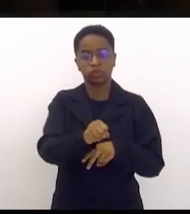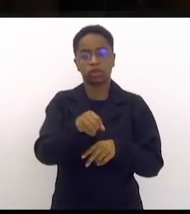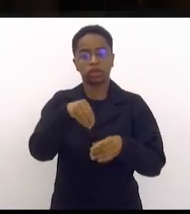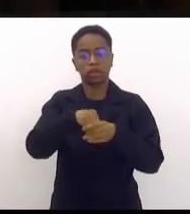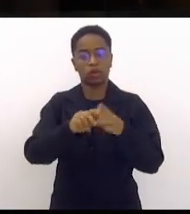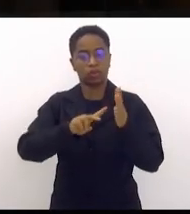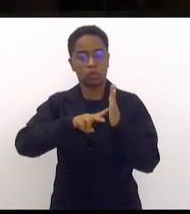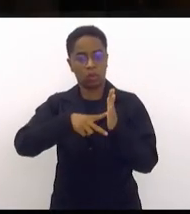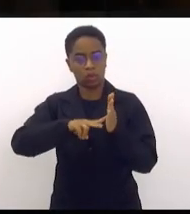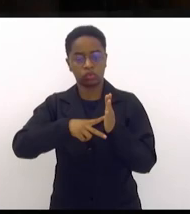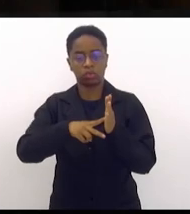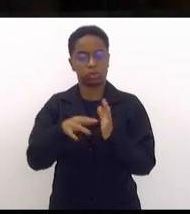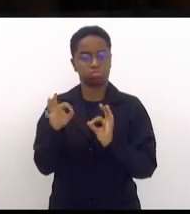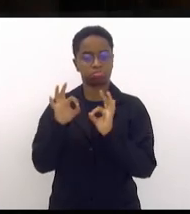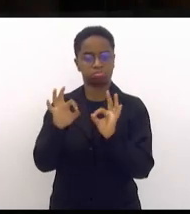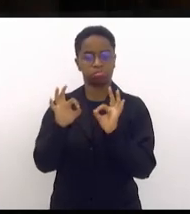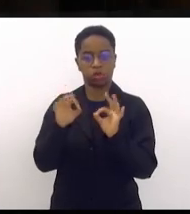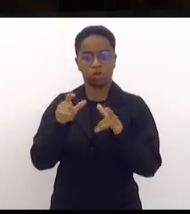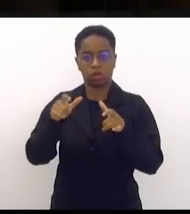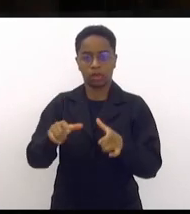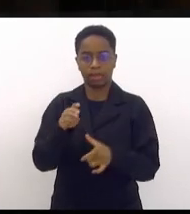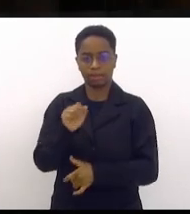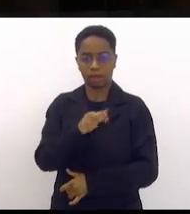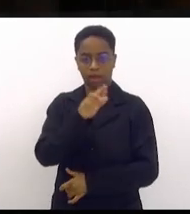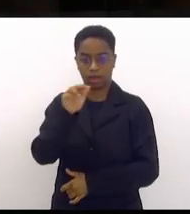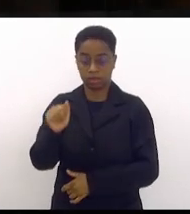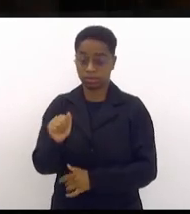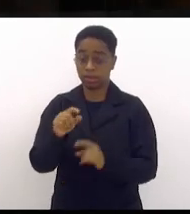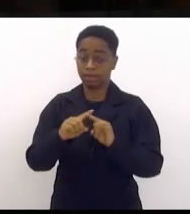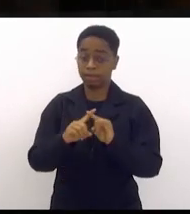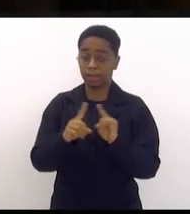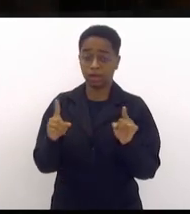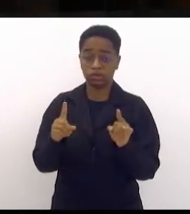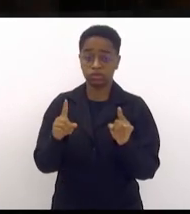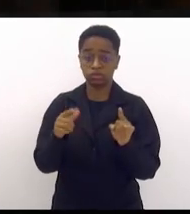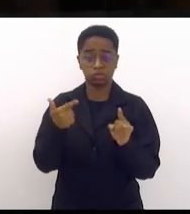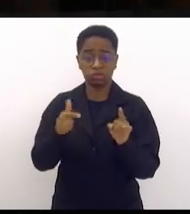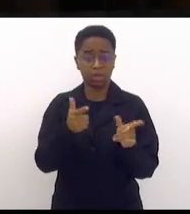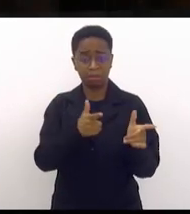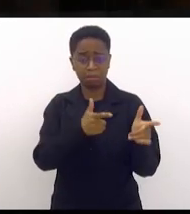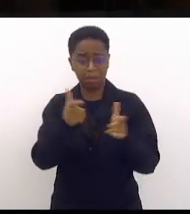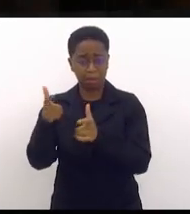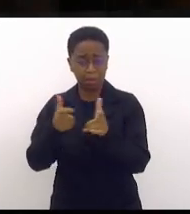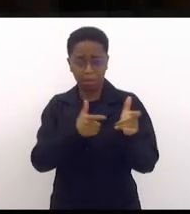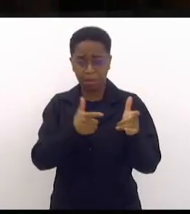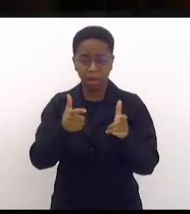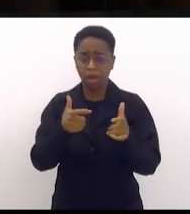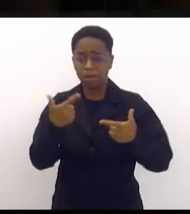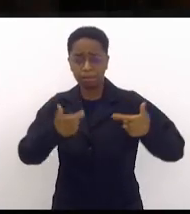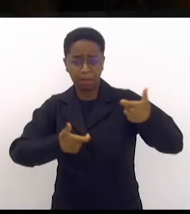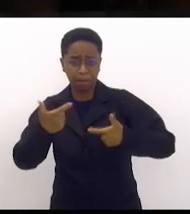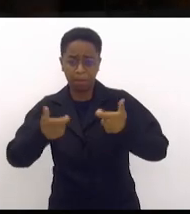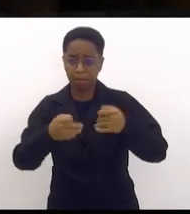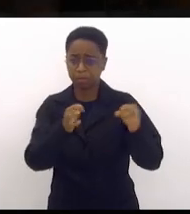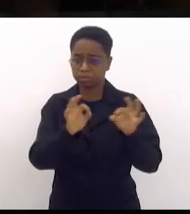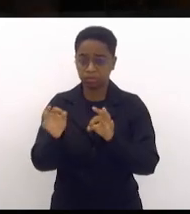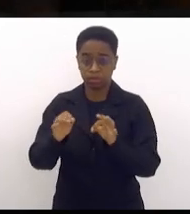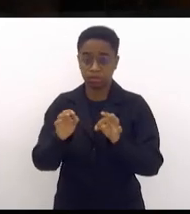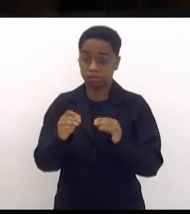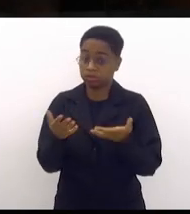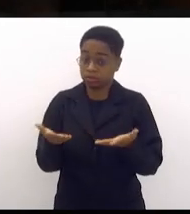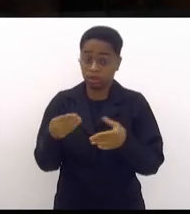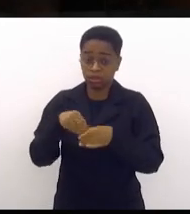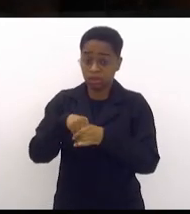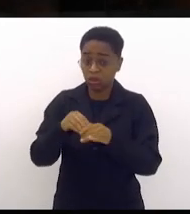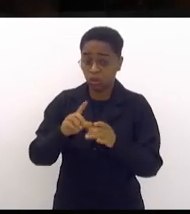um condomínio de luxo na Barra da Tijuca sem dar um tiro, sem tirar daquele condomínio